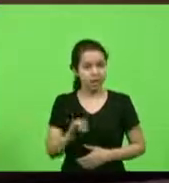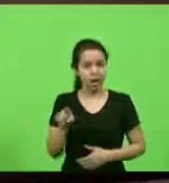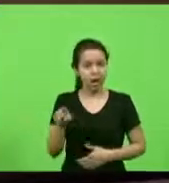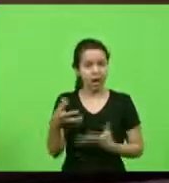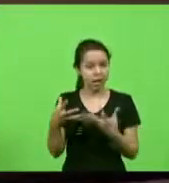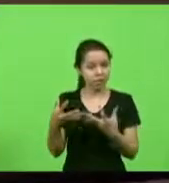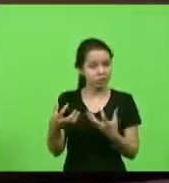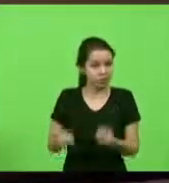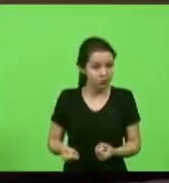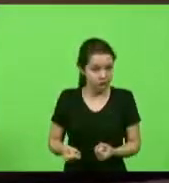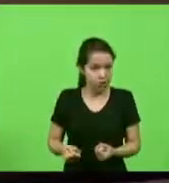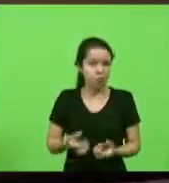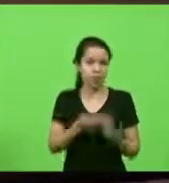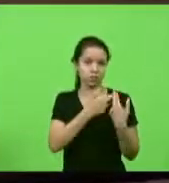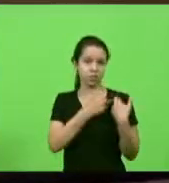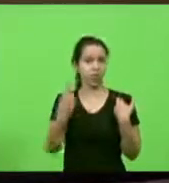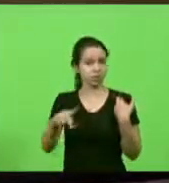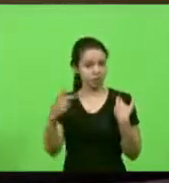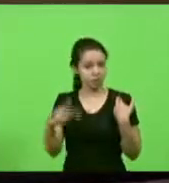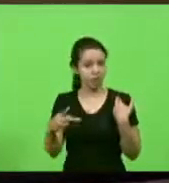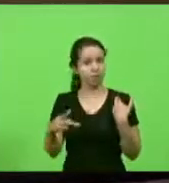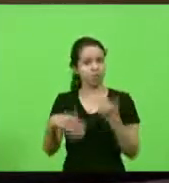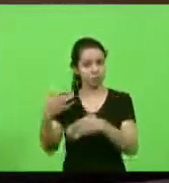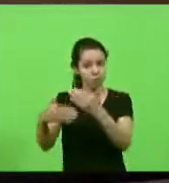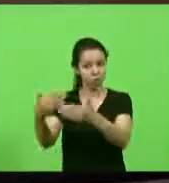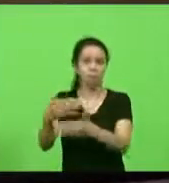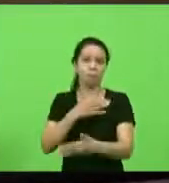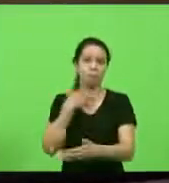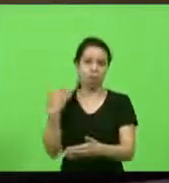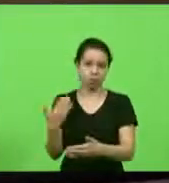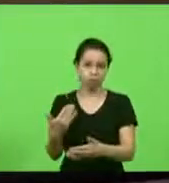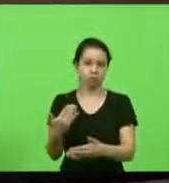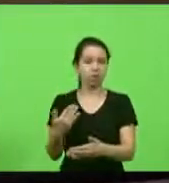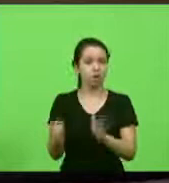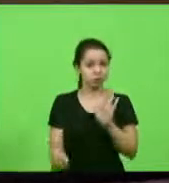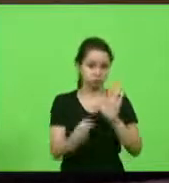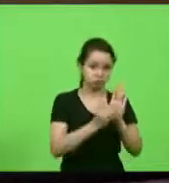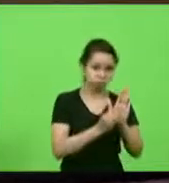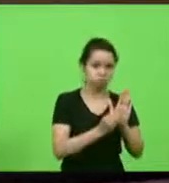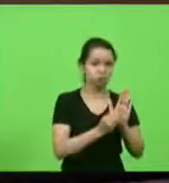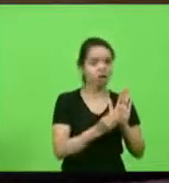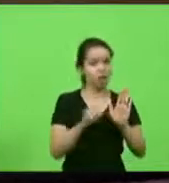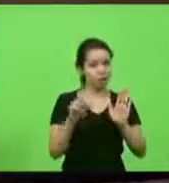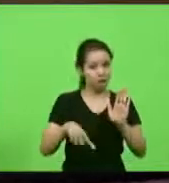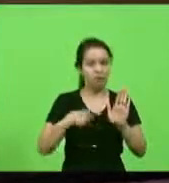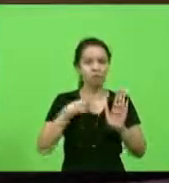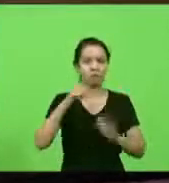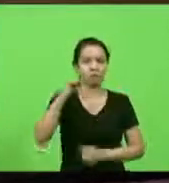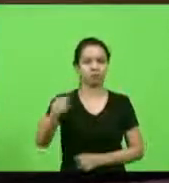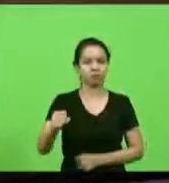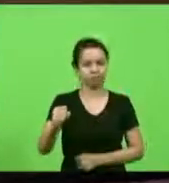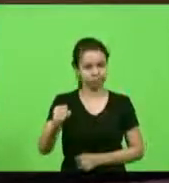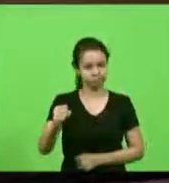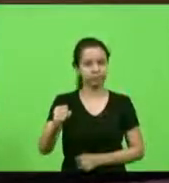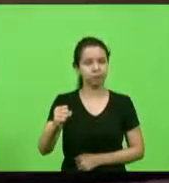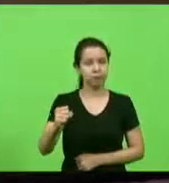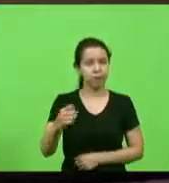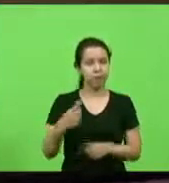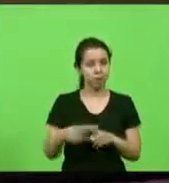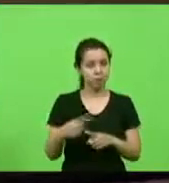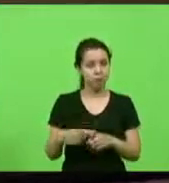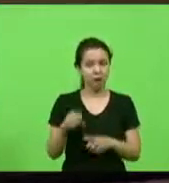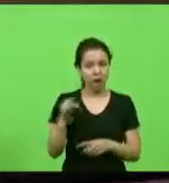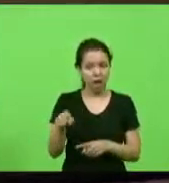risco de produzir um resultado mortal ali configura-se ali na situação inclusive de homicídio porque se a pessoa ela sai ali